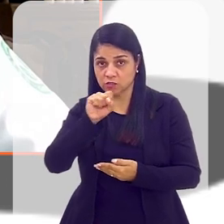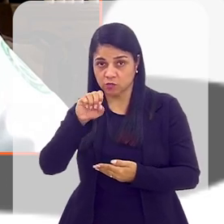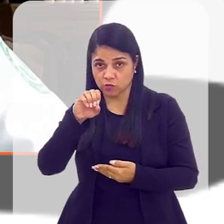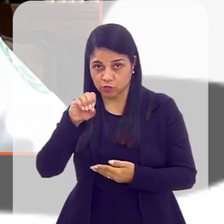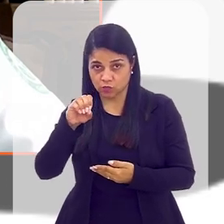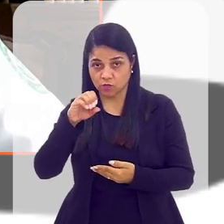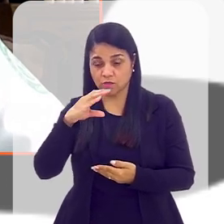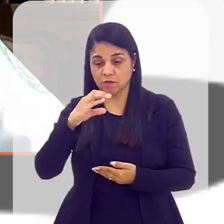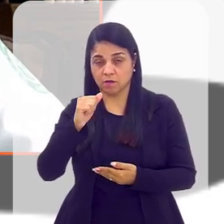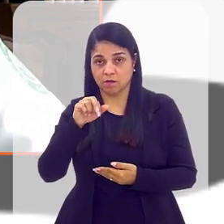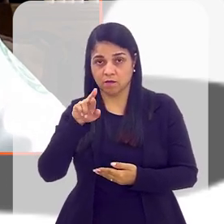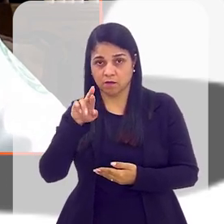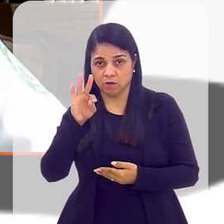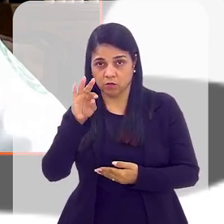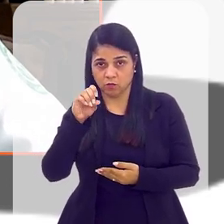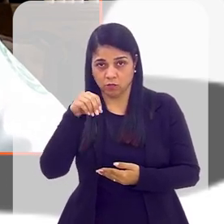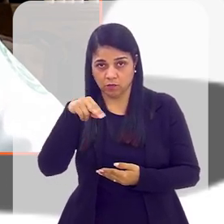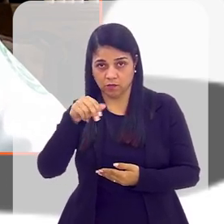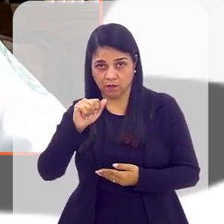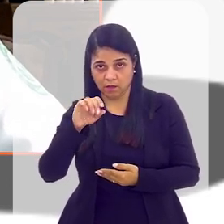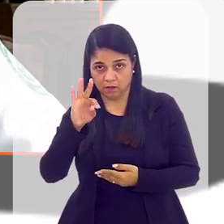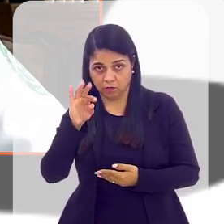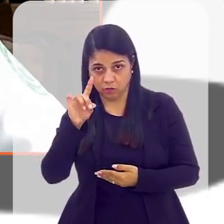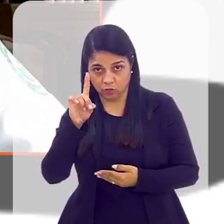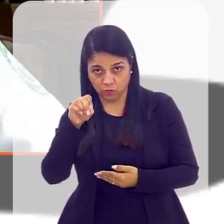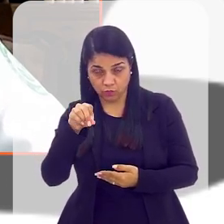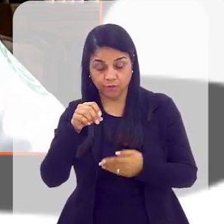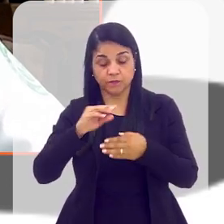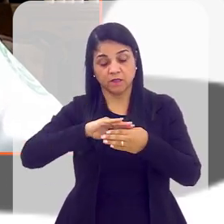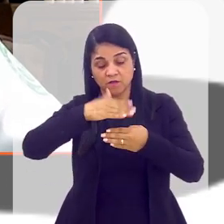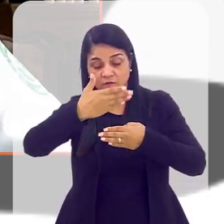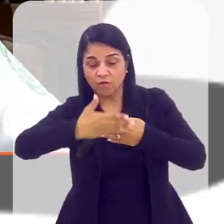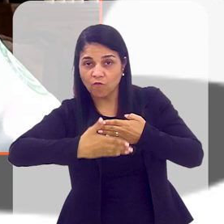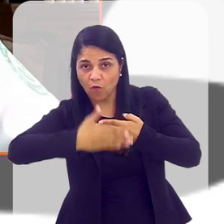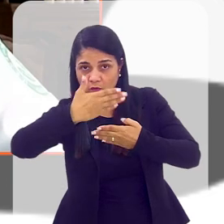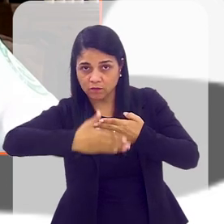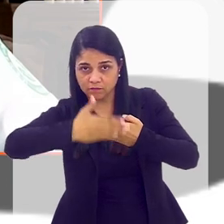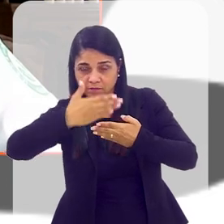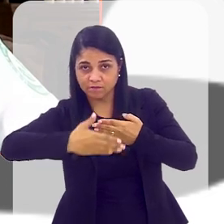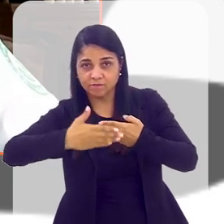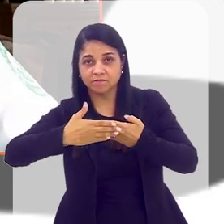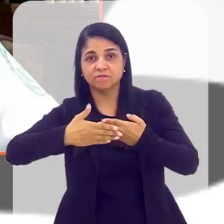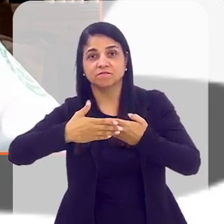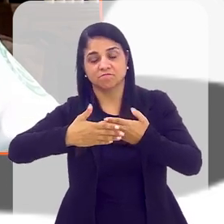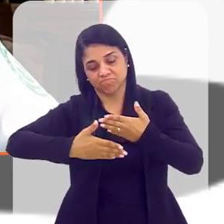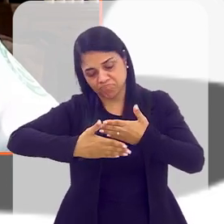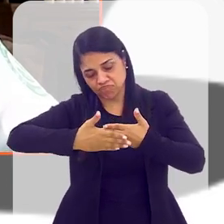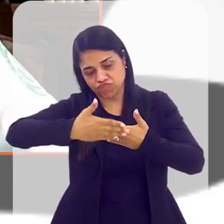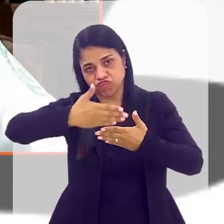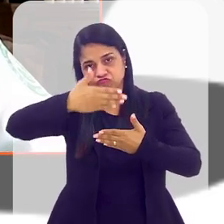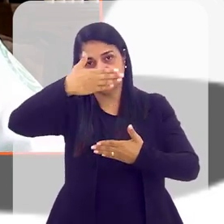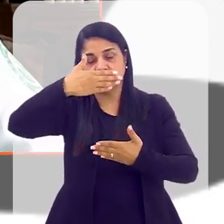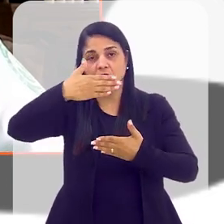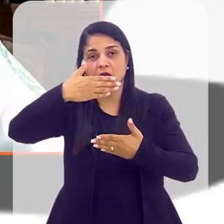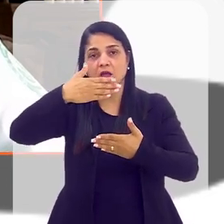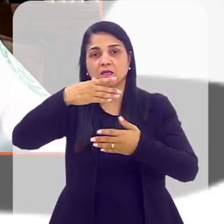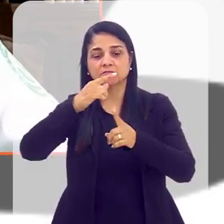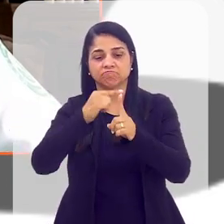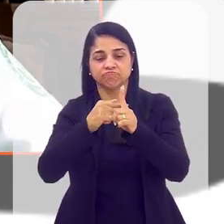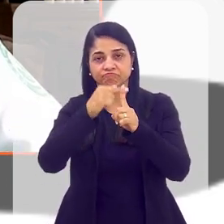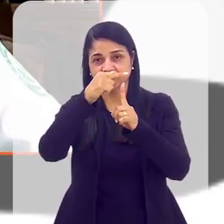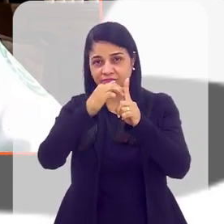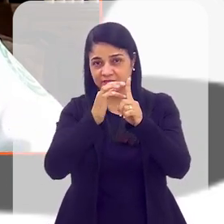chapa cementícia. Então, esse conjunto de materiais, essa sequência de materiais, ele dá um isolamento